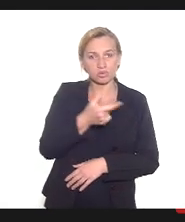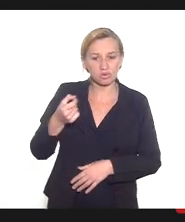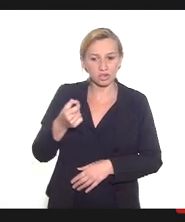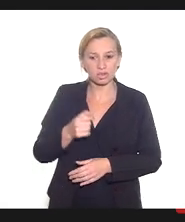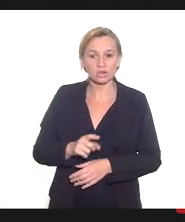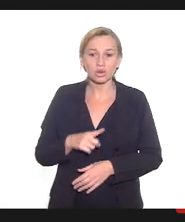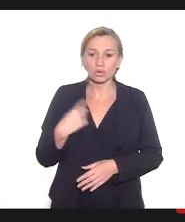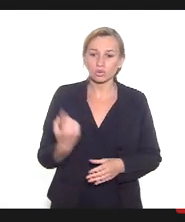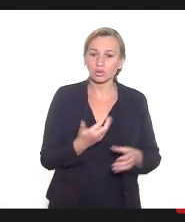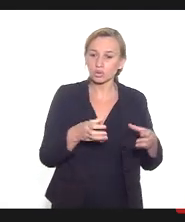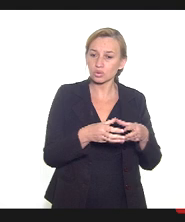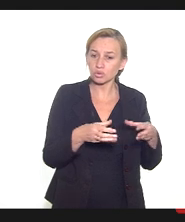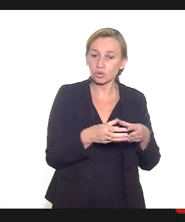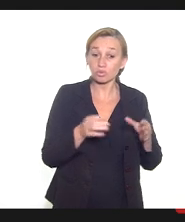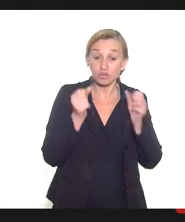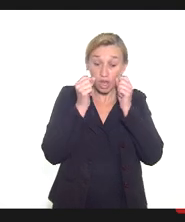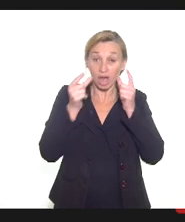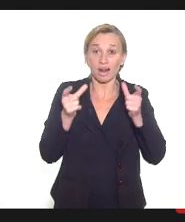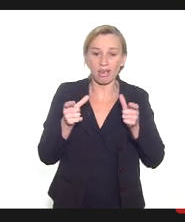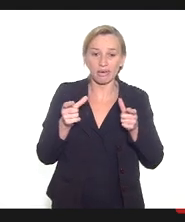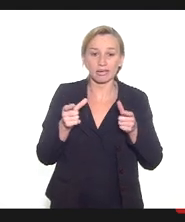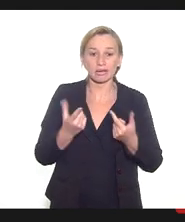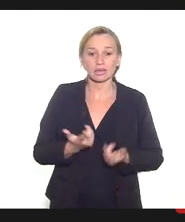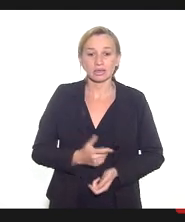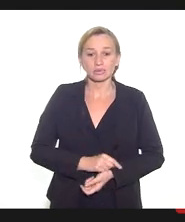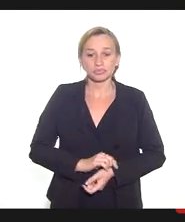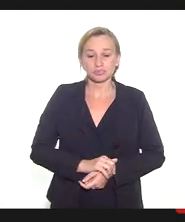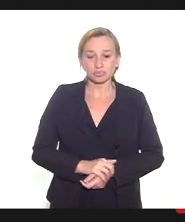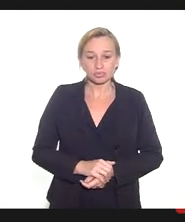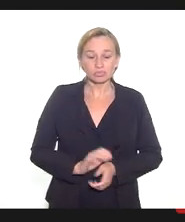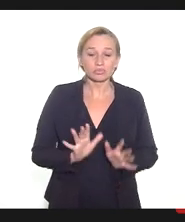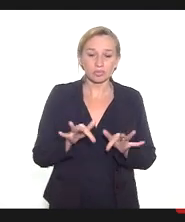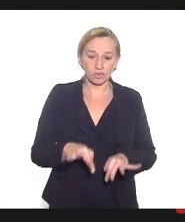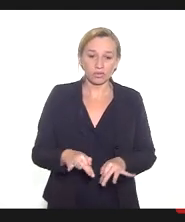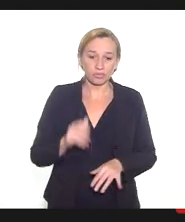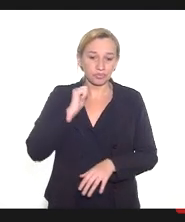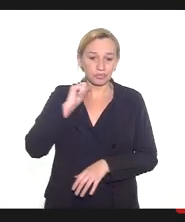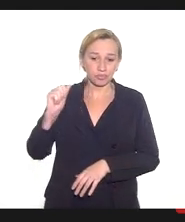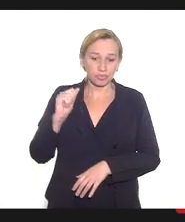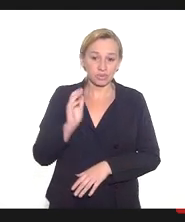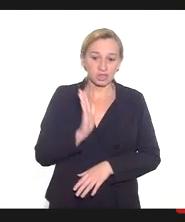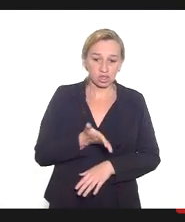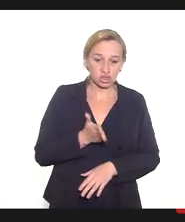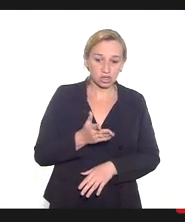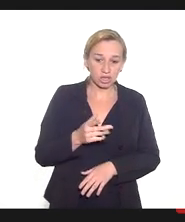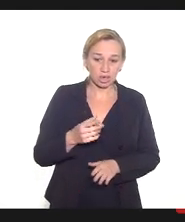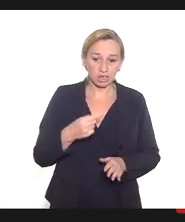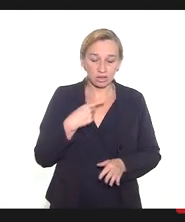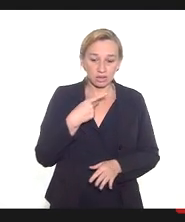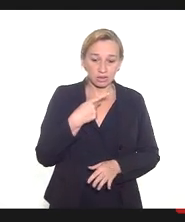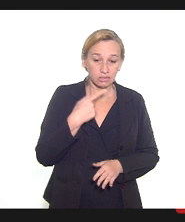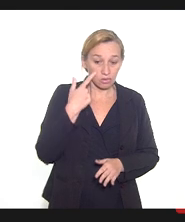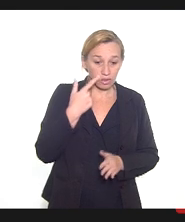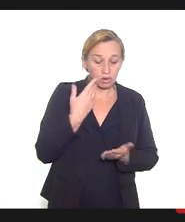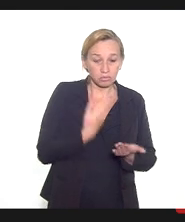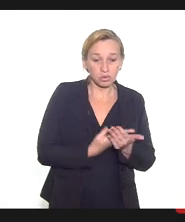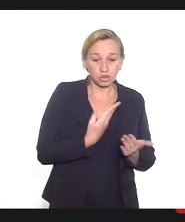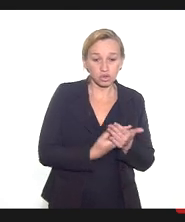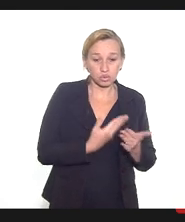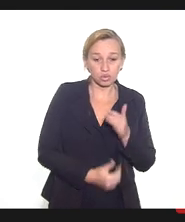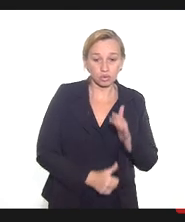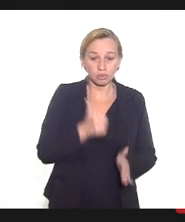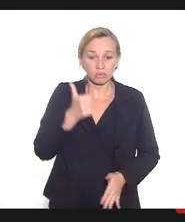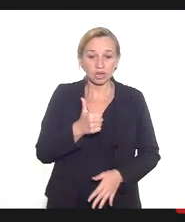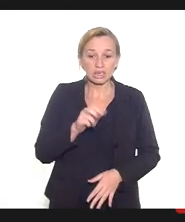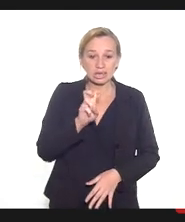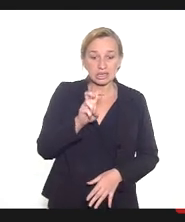o nosso grupo já ficou alerta e, no final de abril, a gente já publicava o primeiro estudo, relatando